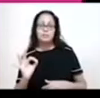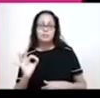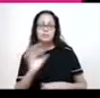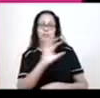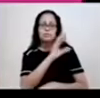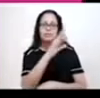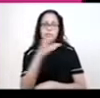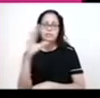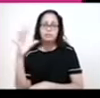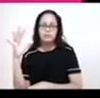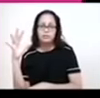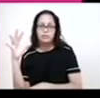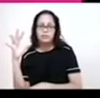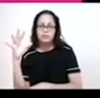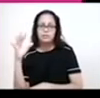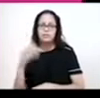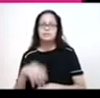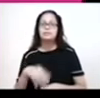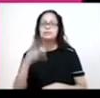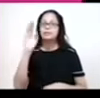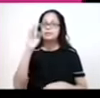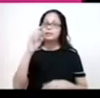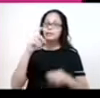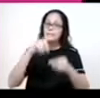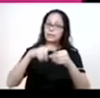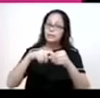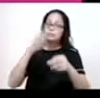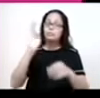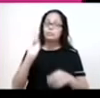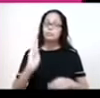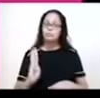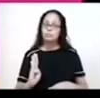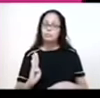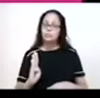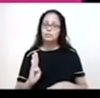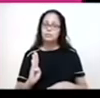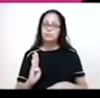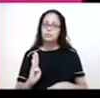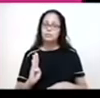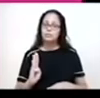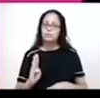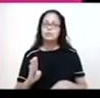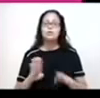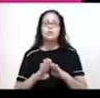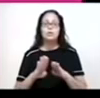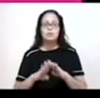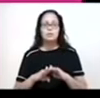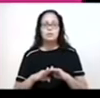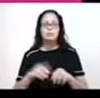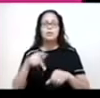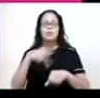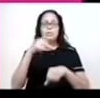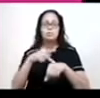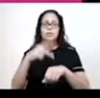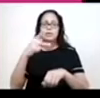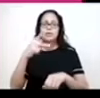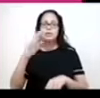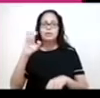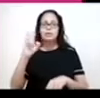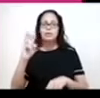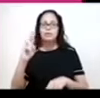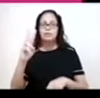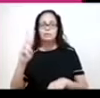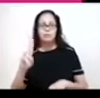da floresta está contida dentro de um único país, que o Brasil. Seguido pelo Peru, que contém 13%. Então olha a diferença